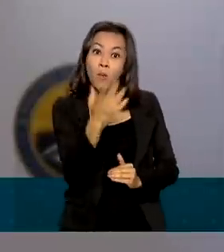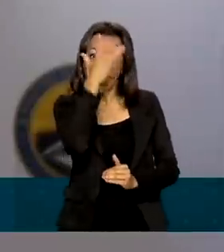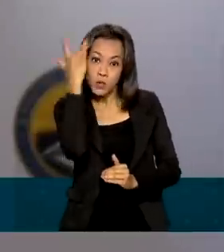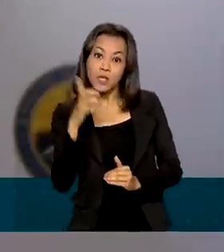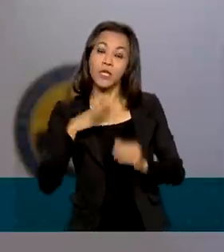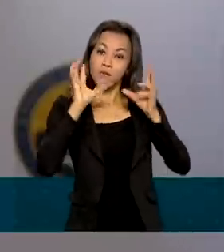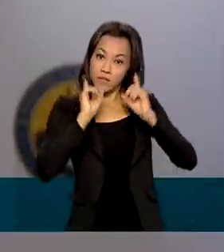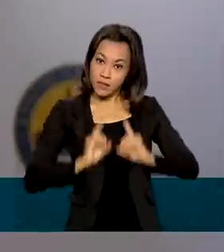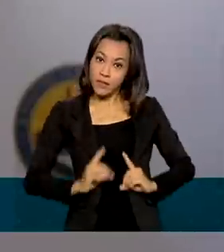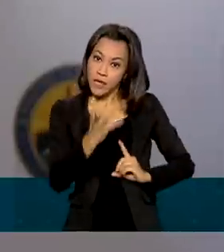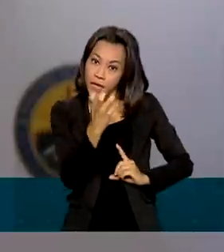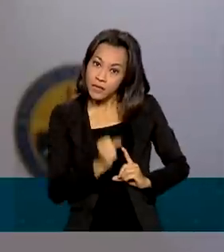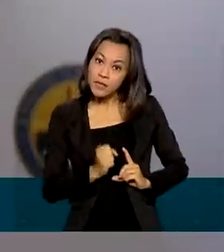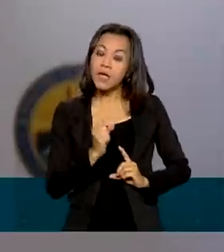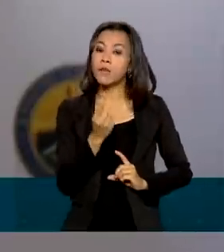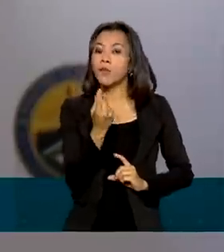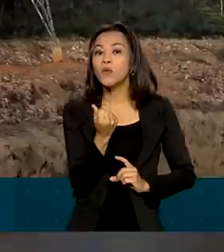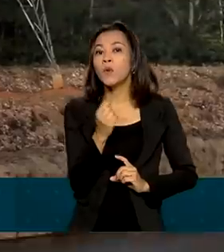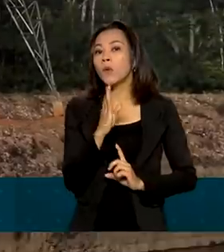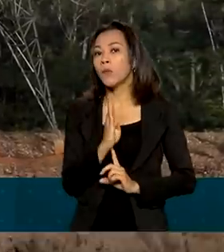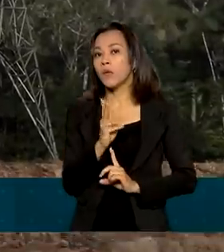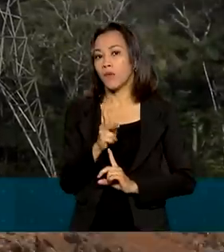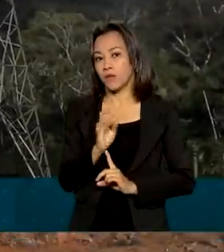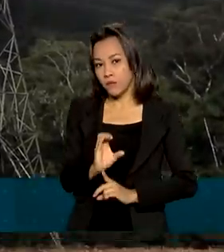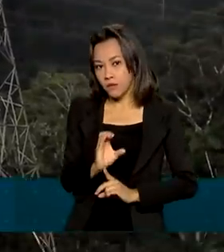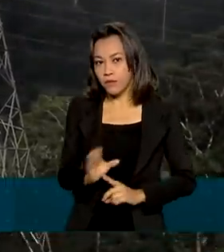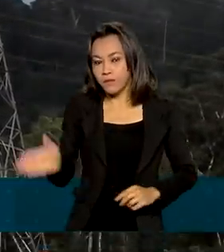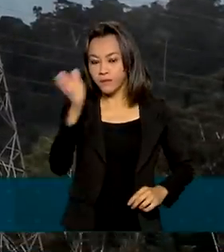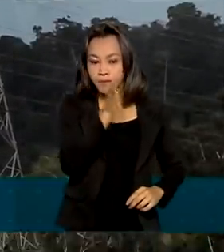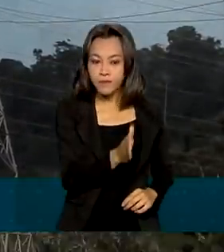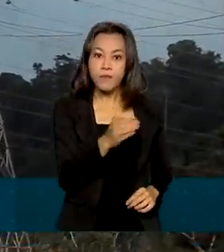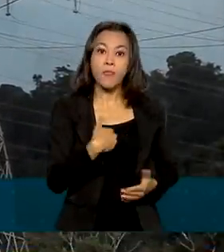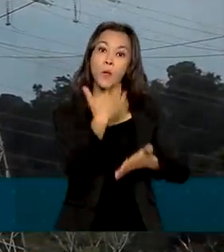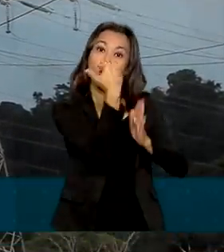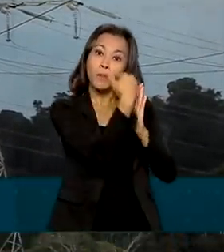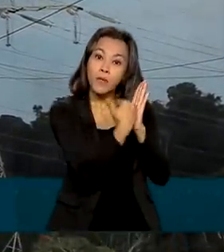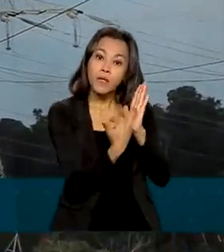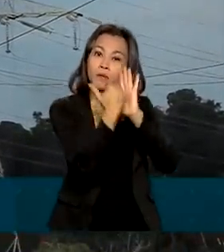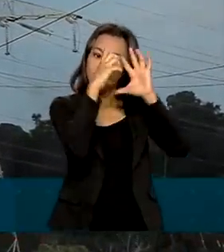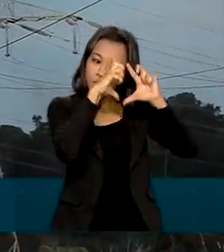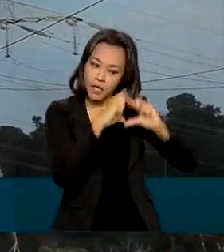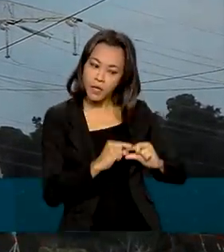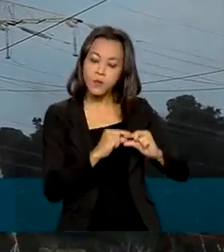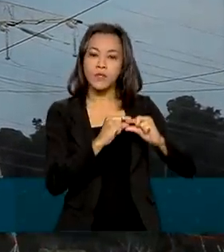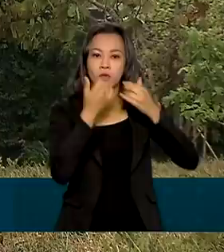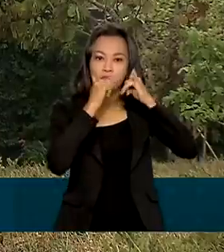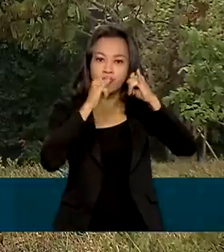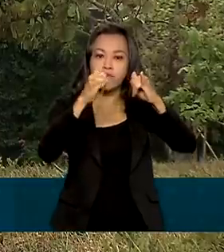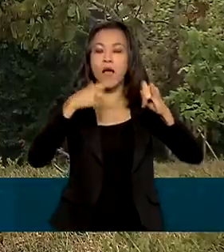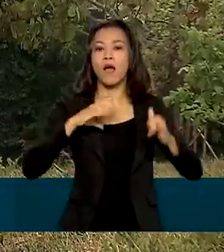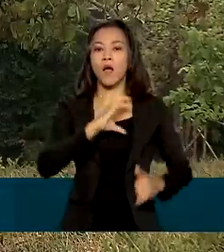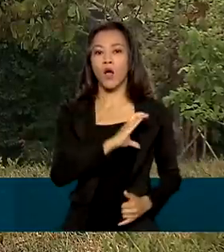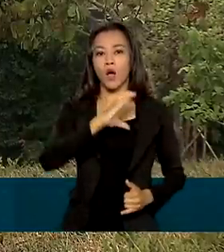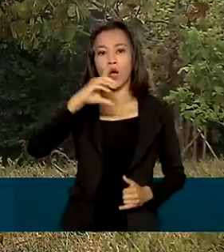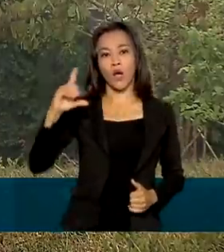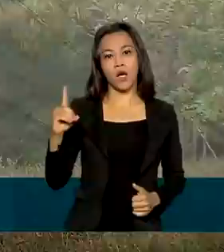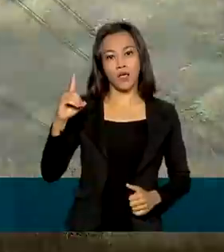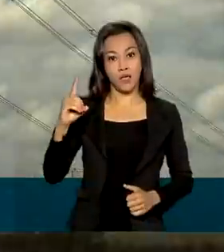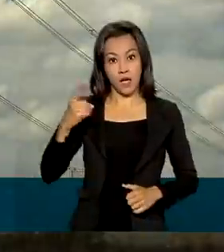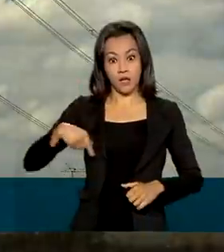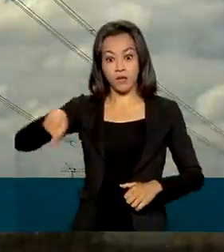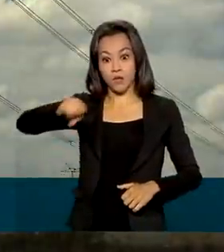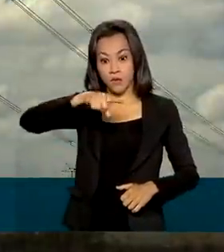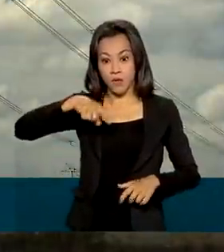recebam benefício de prestação continuada. O Programa de Redução de Energia é coordenado pela Agência Nacional de Energia